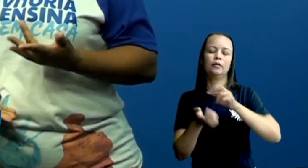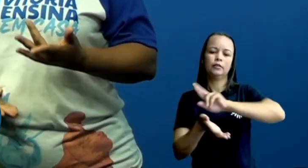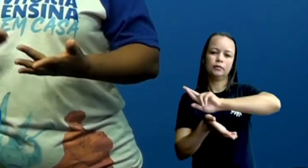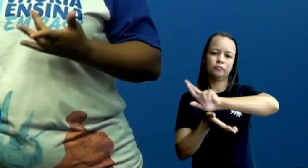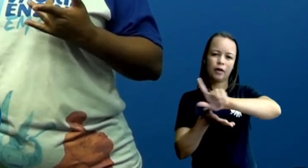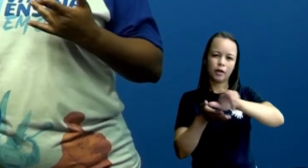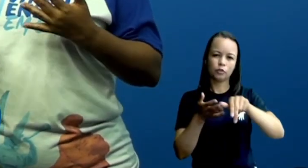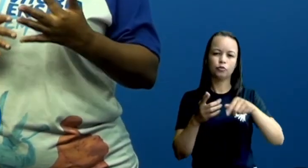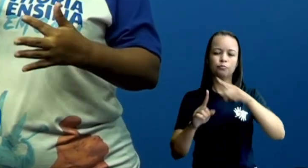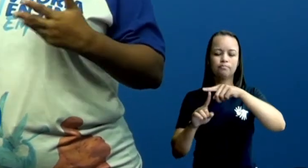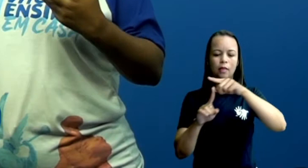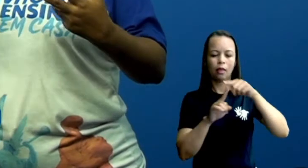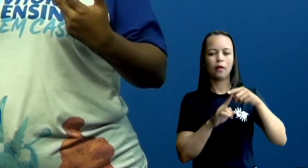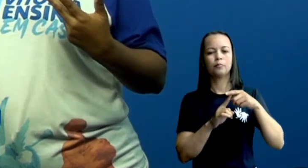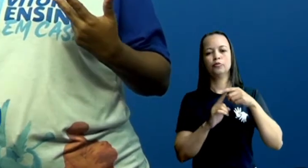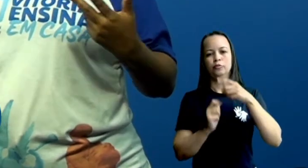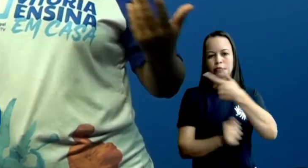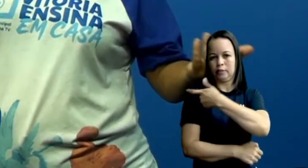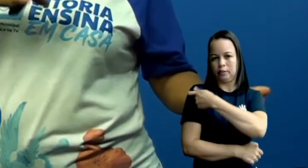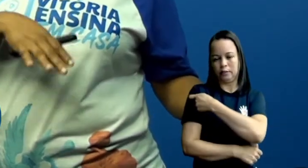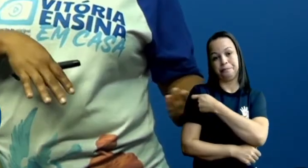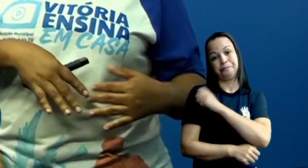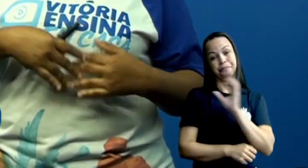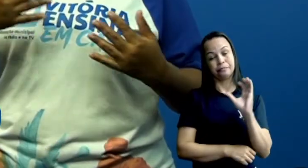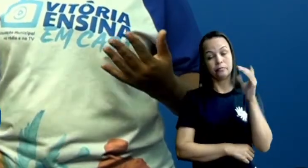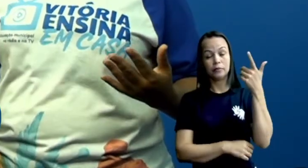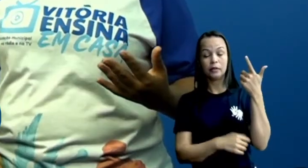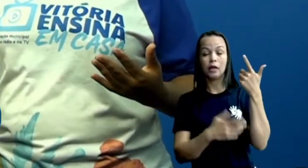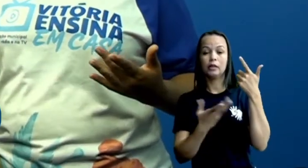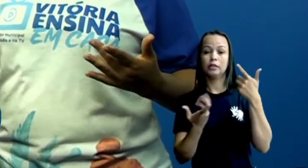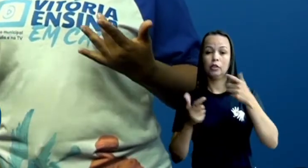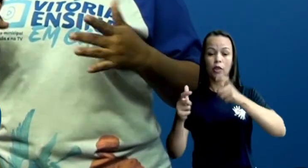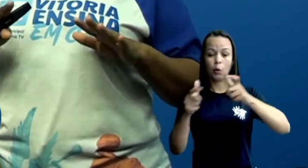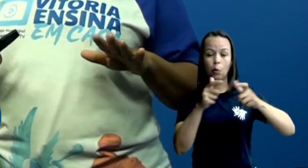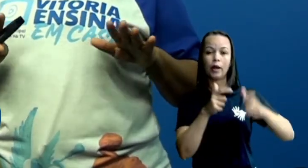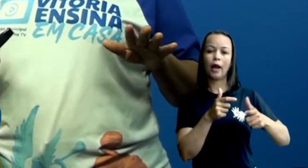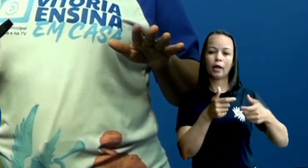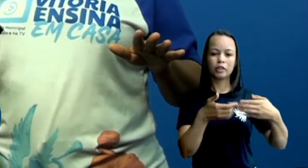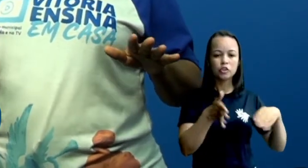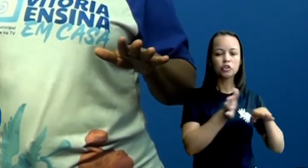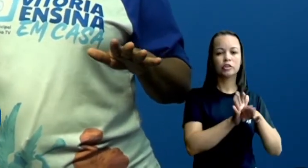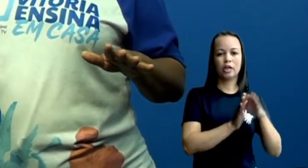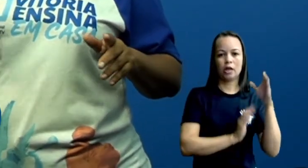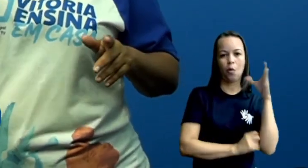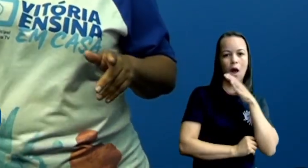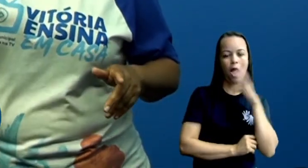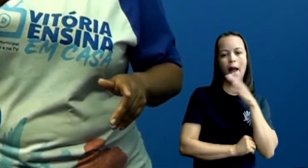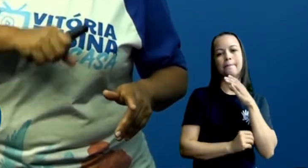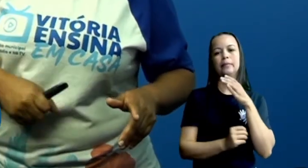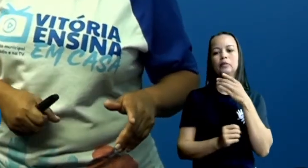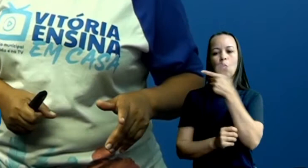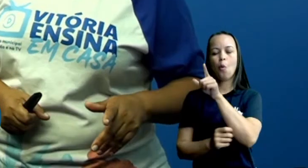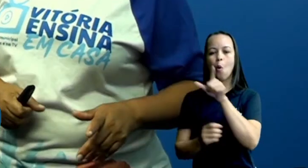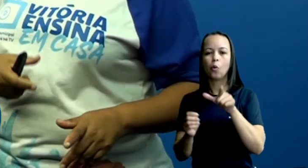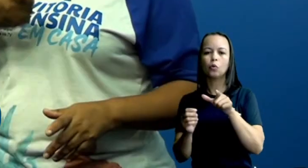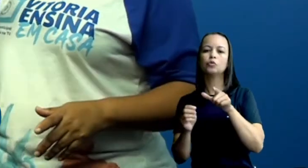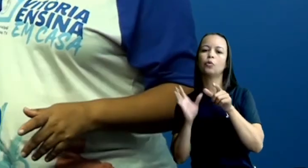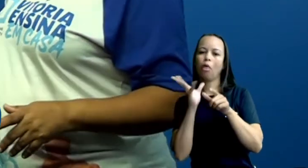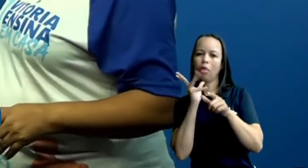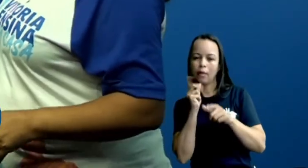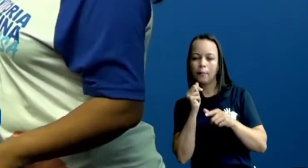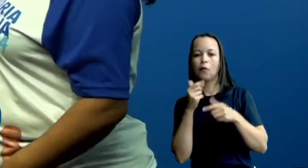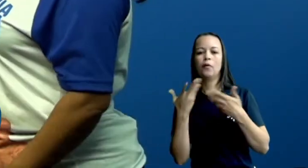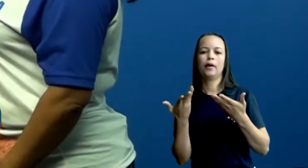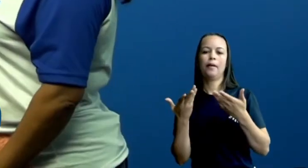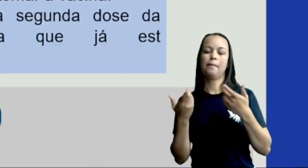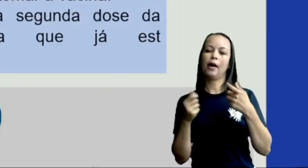vacina. Claro que em determinados lugares chegam primeiro e outro depois, mas agora o que é a gente tem que fazer? Se vacinar. Então,